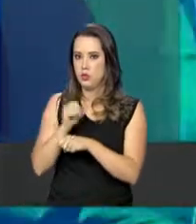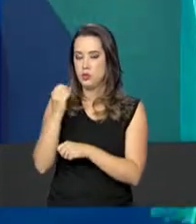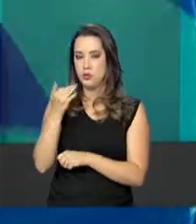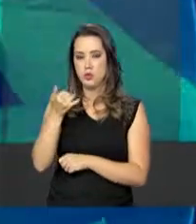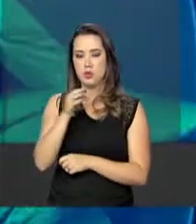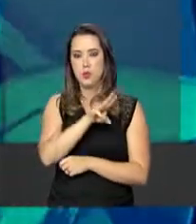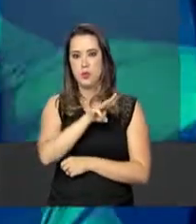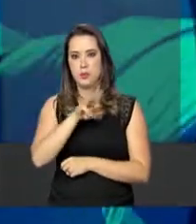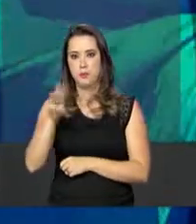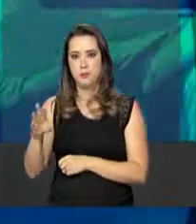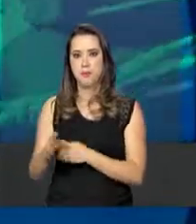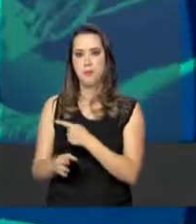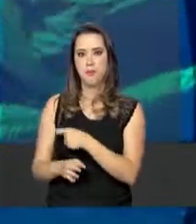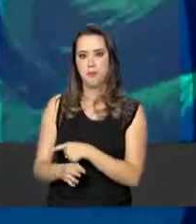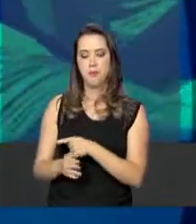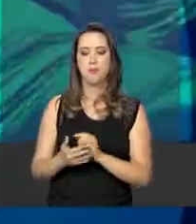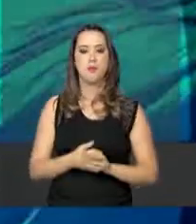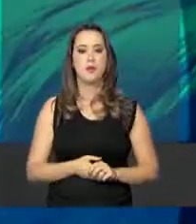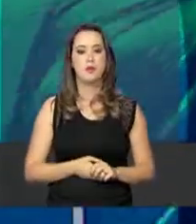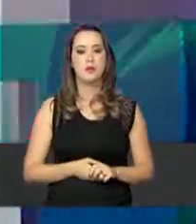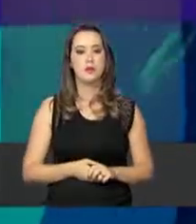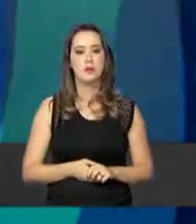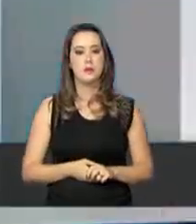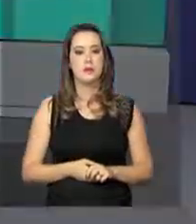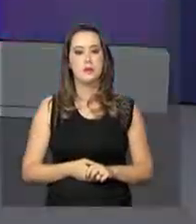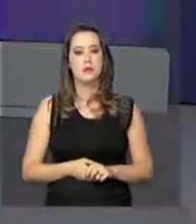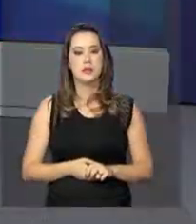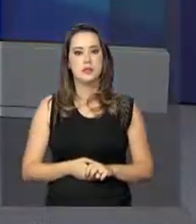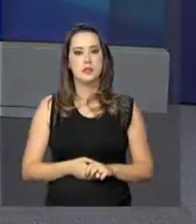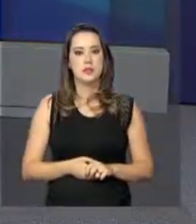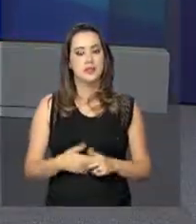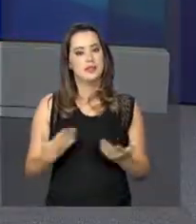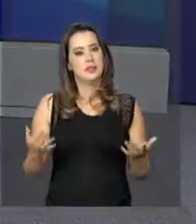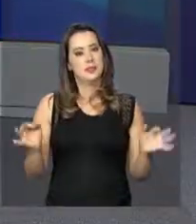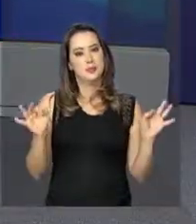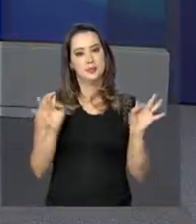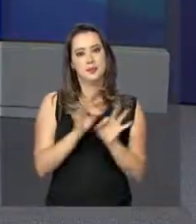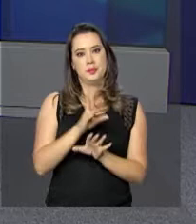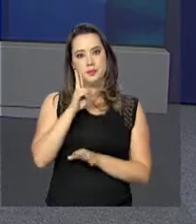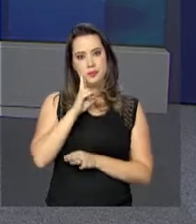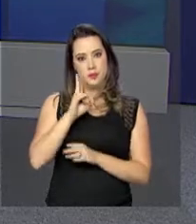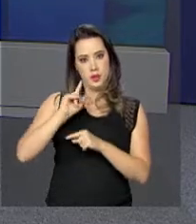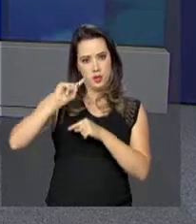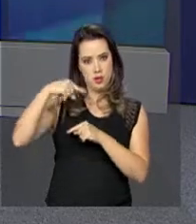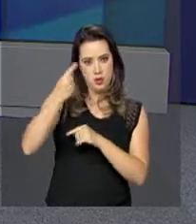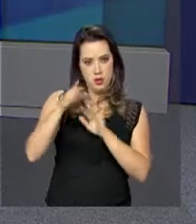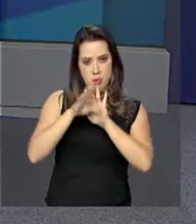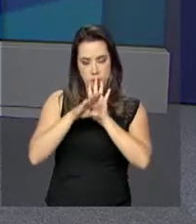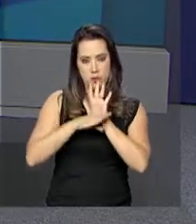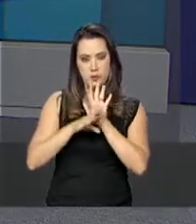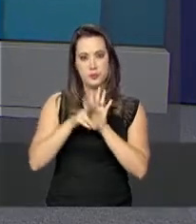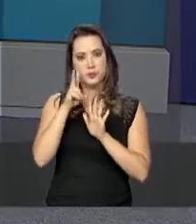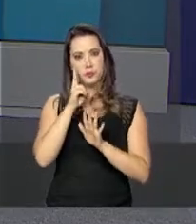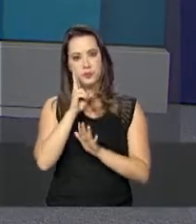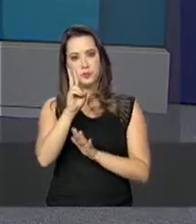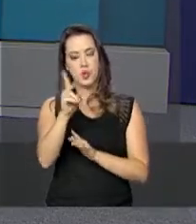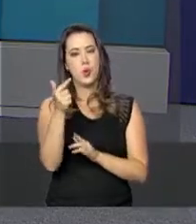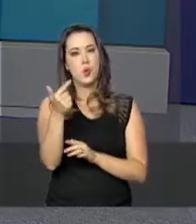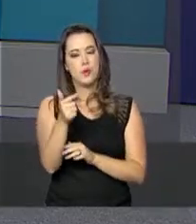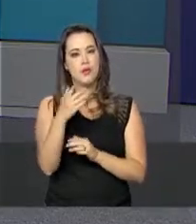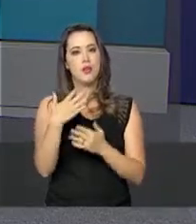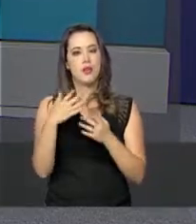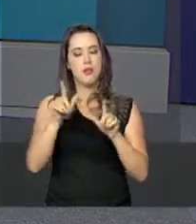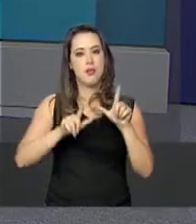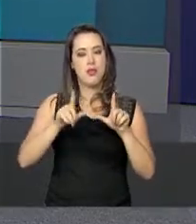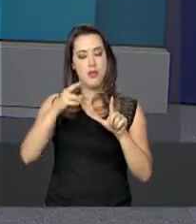pela página da ANP na aba Fale Conosco. Nós ficamos por aqui. Na sequência da nossa programação, não perca o